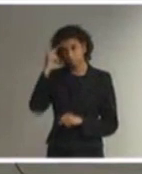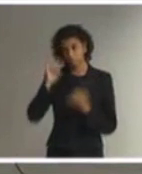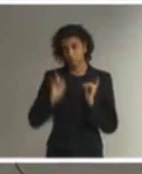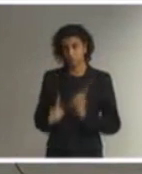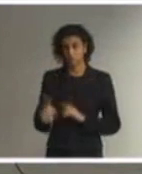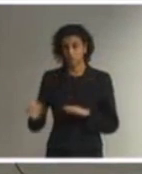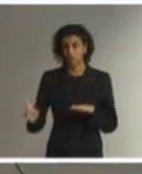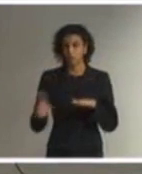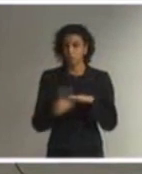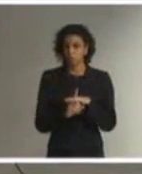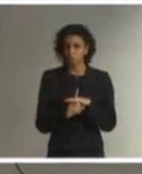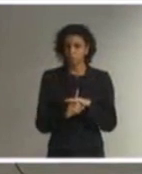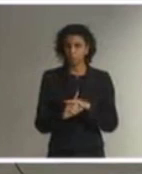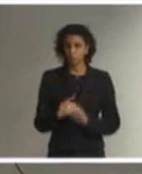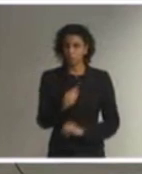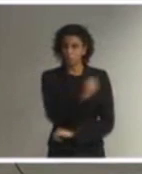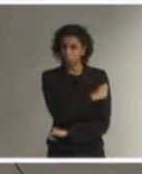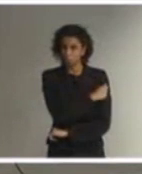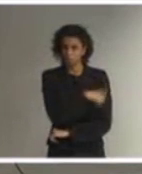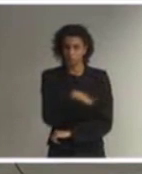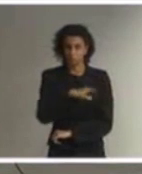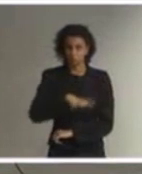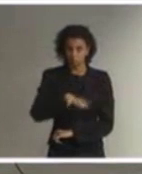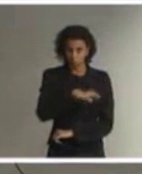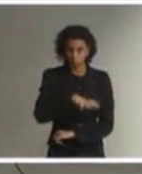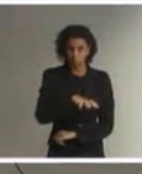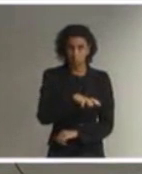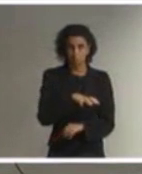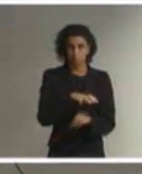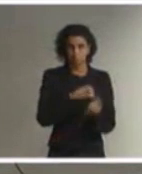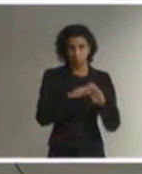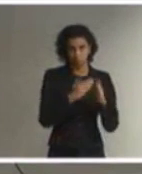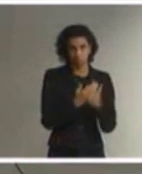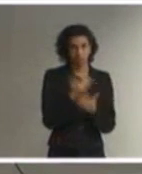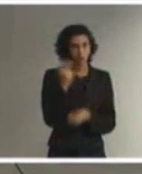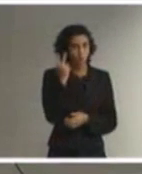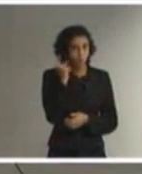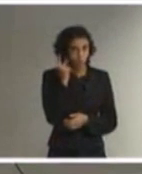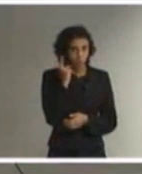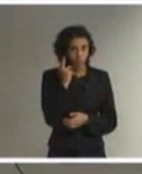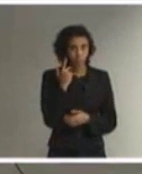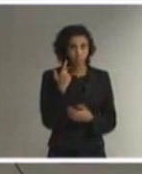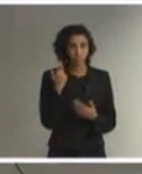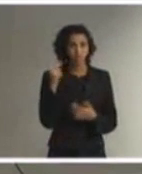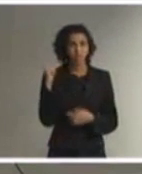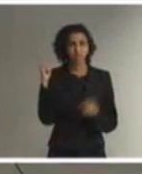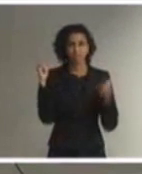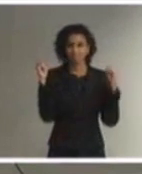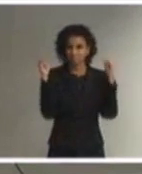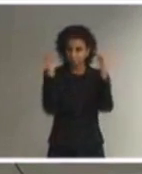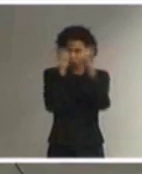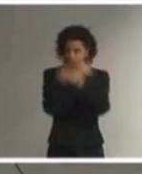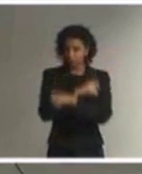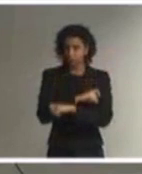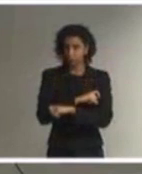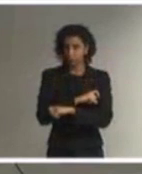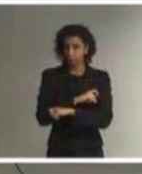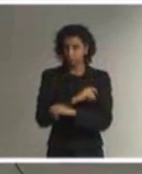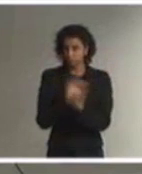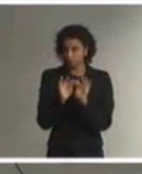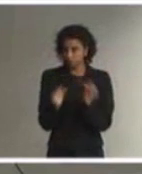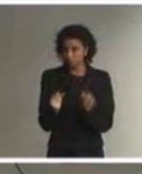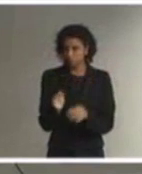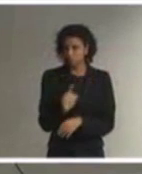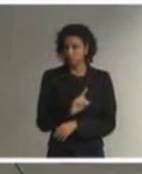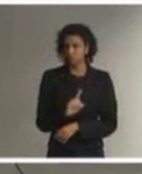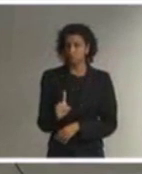especiais em classes regulares é bastante complexo, não é uma coisa tão simples,